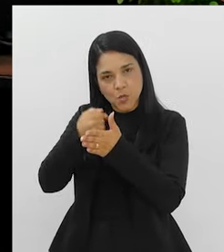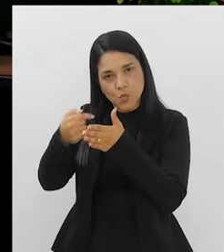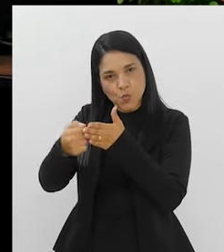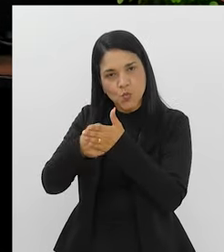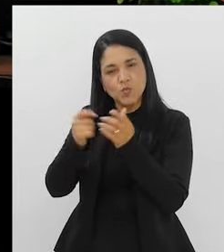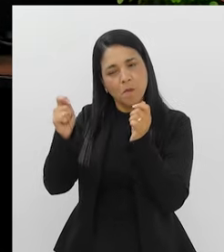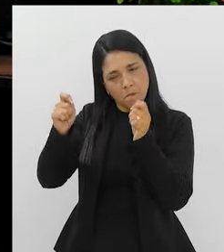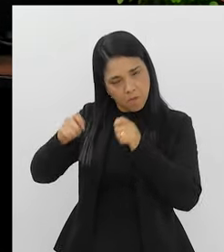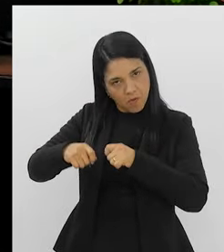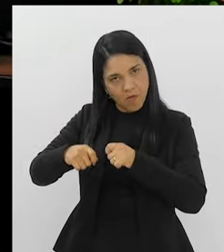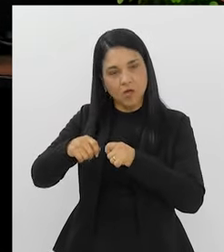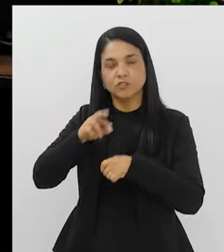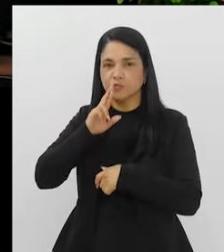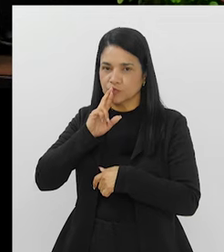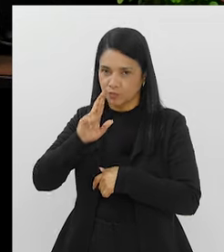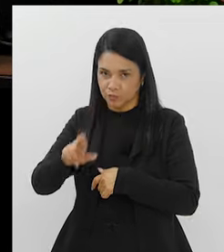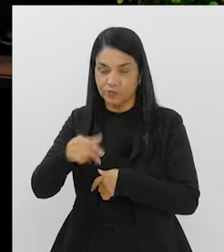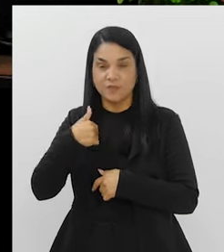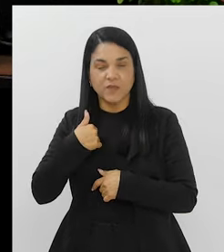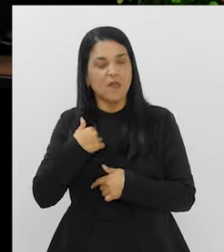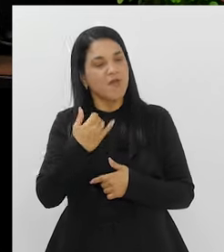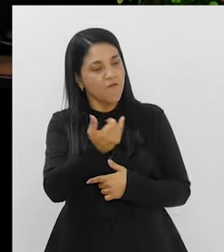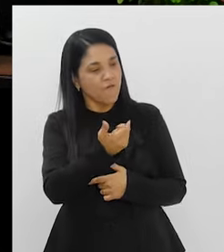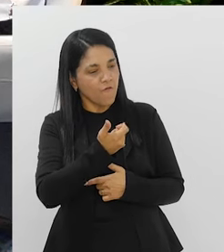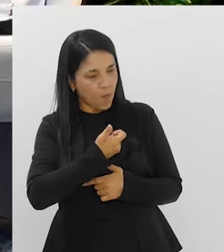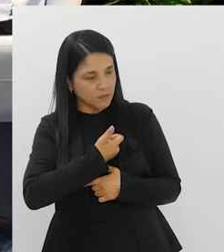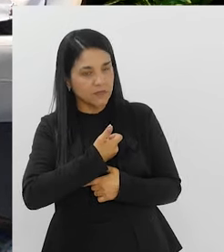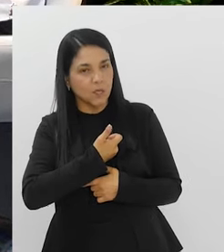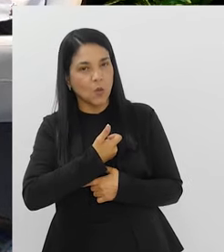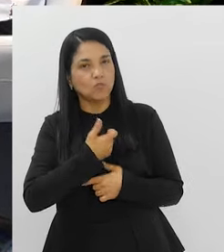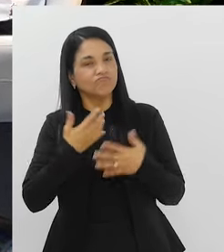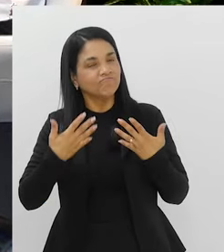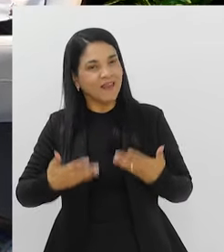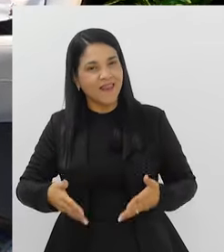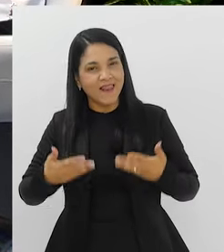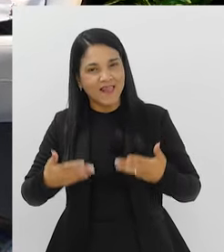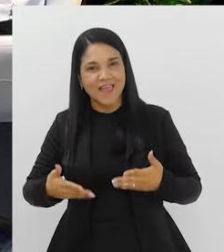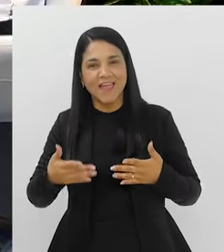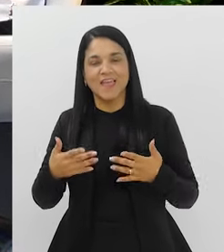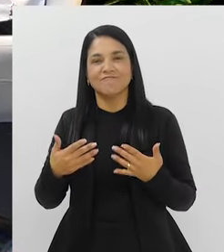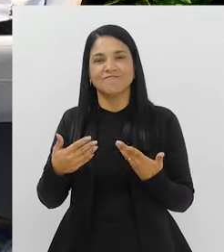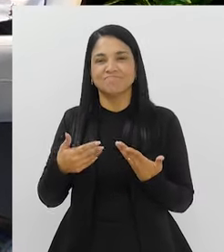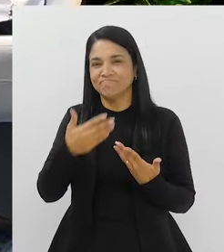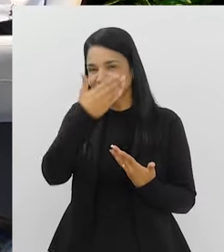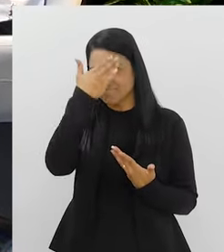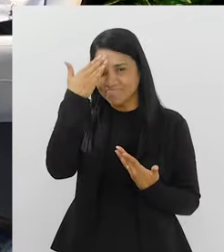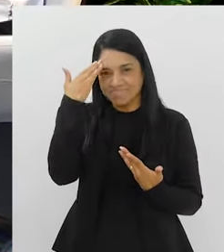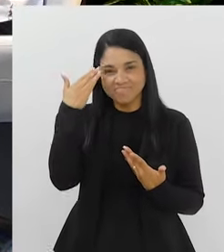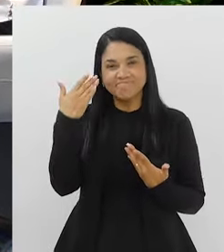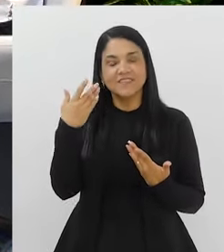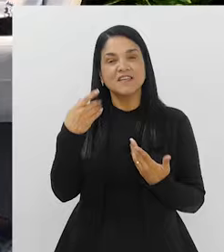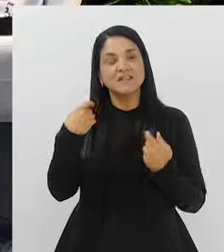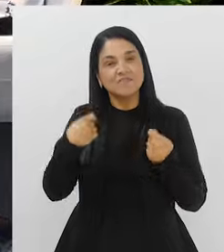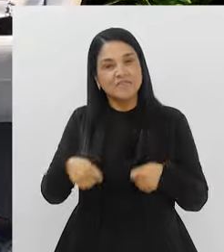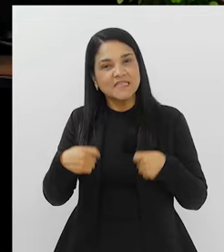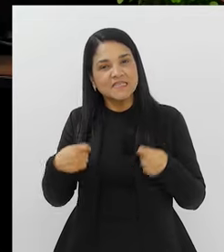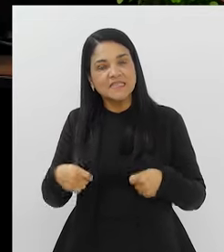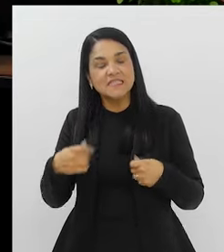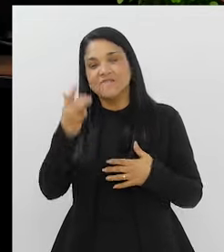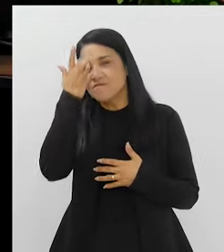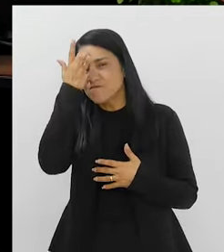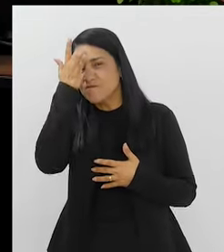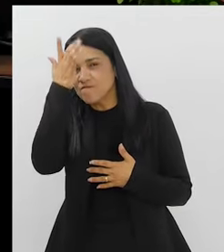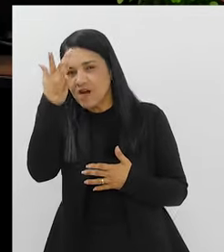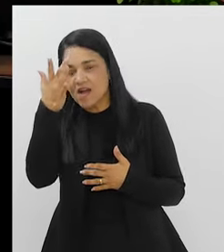perguntas pra mim, assim, de Eu vi que tem, assim, umas informações, assim, de uma forma bem leve, Bem divertida. A gente precisa tornar